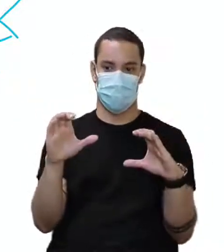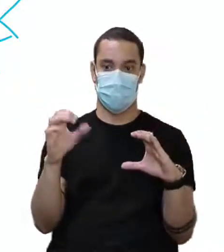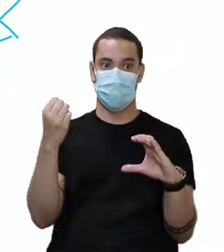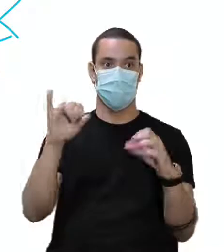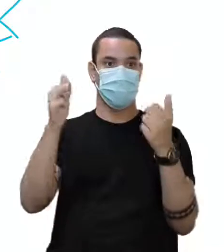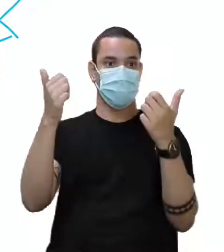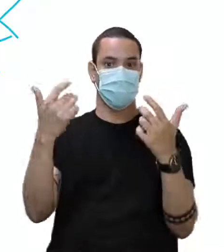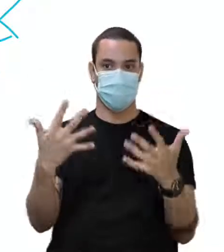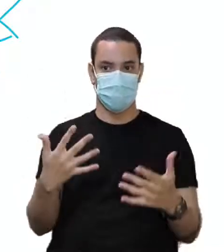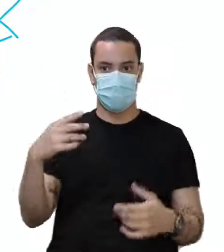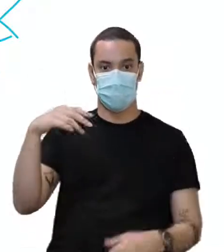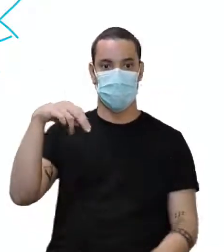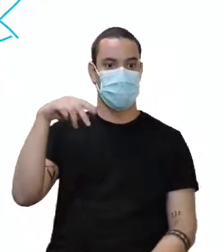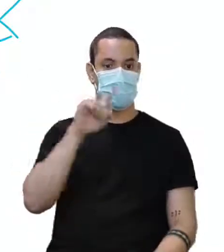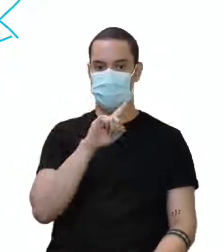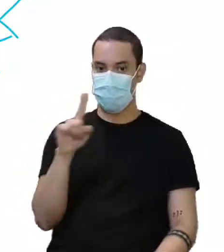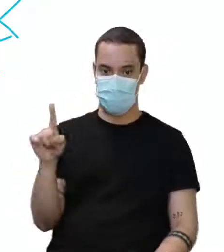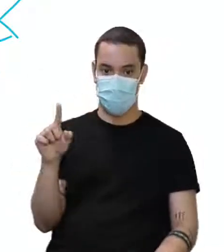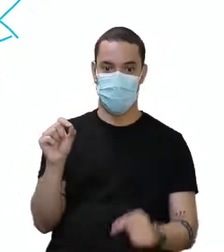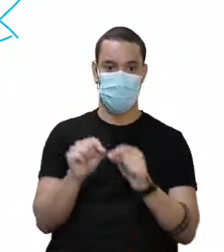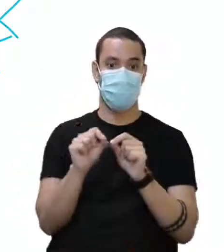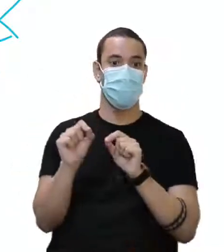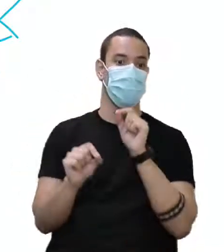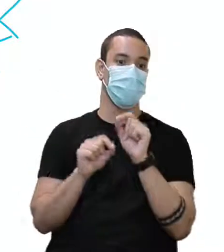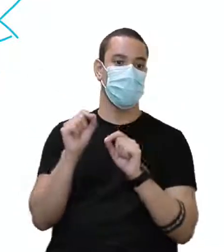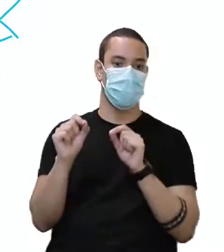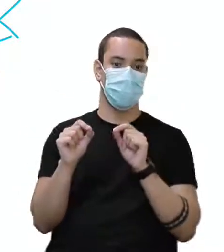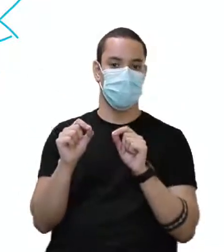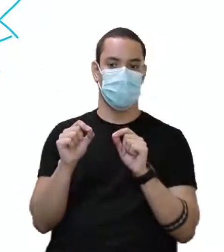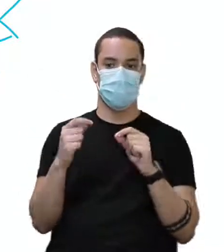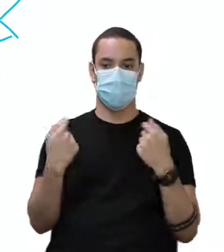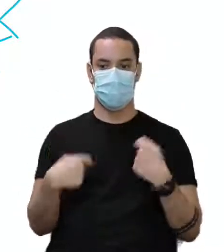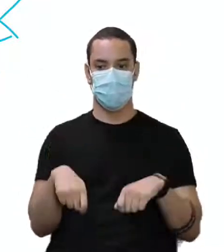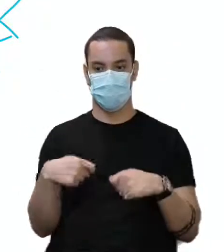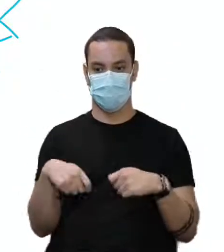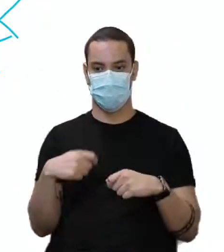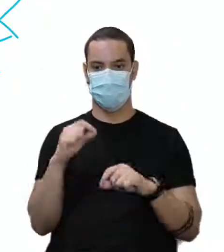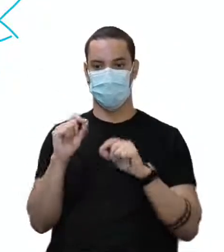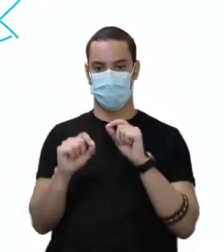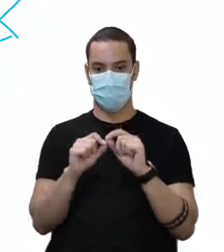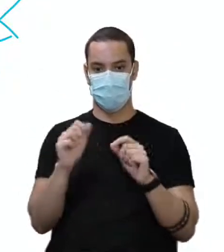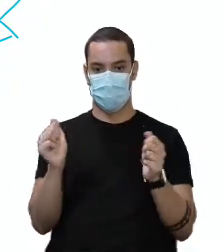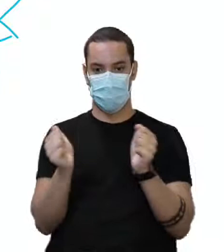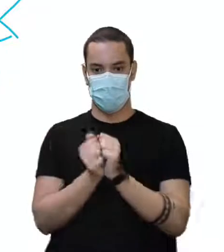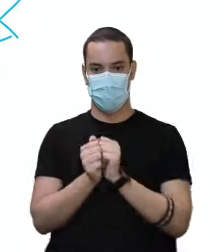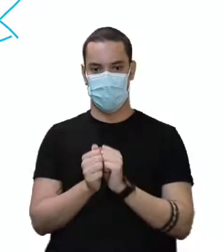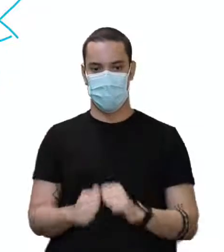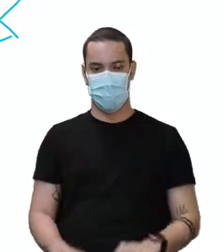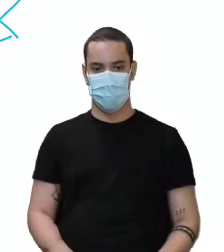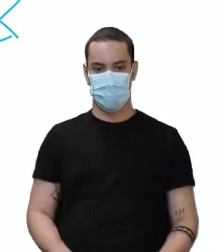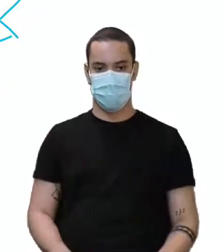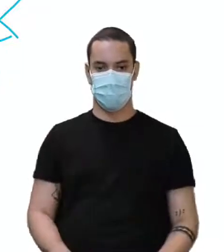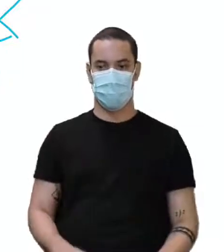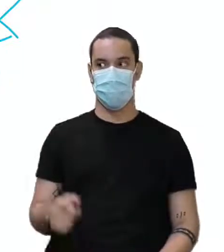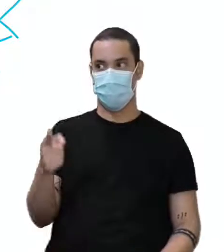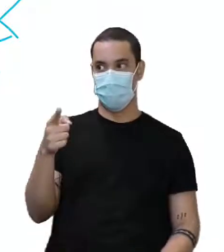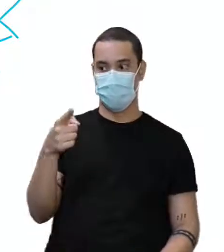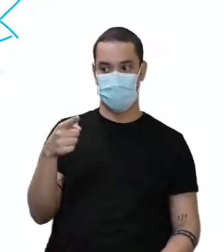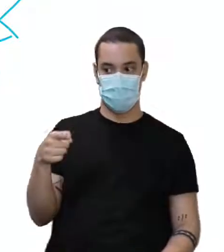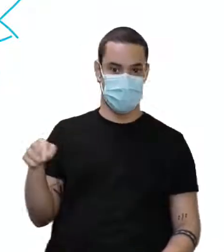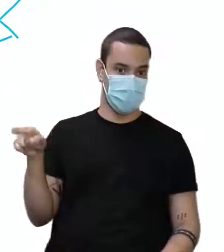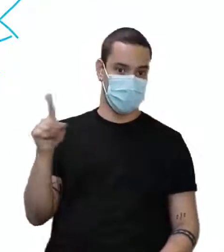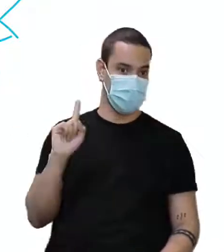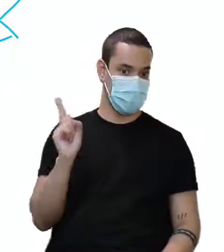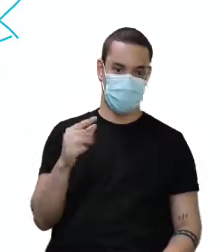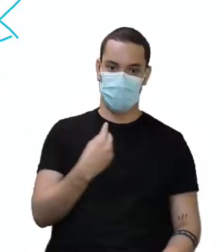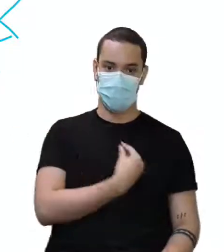fosse falar na negação, o que eles não estavam fazendo, é o que? They weren't dancing at the party. Eles não ou